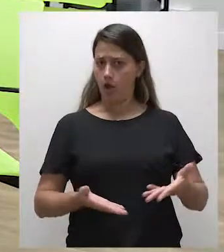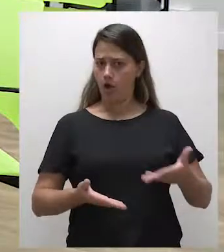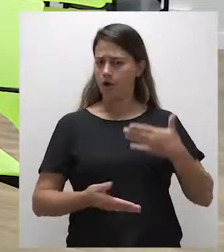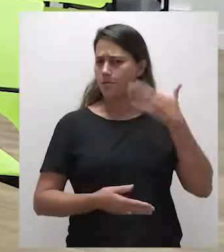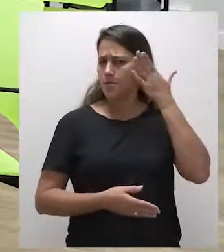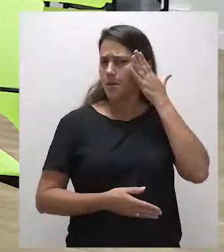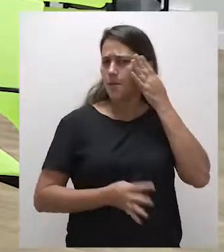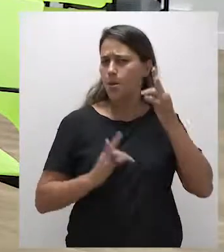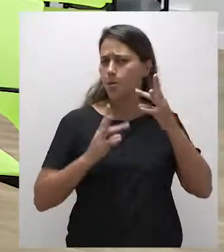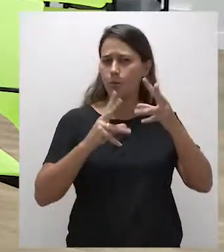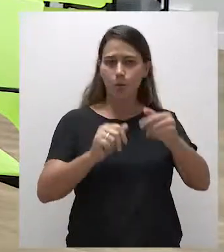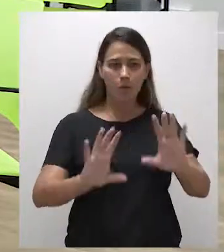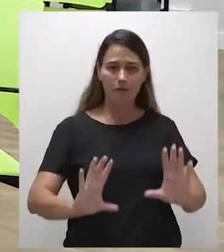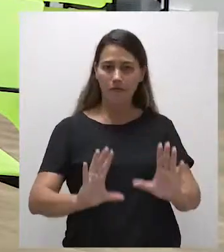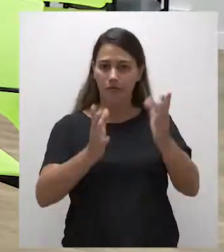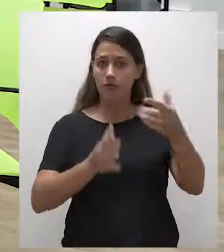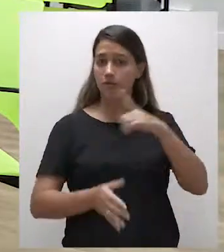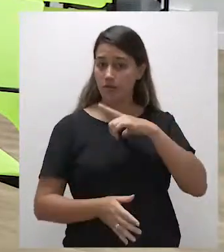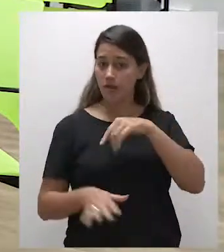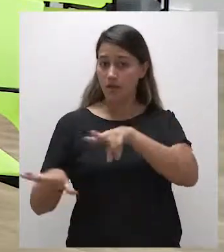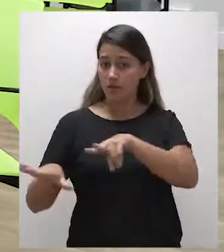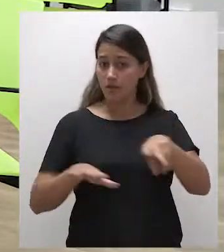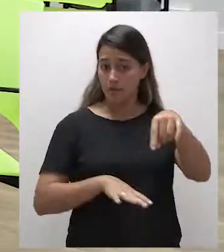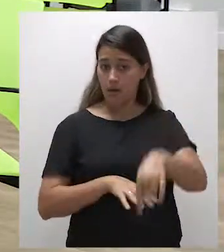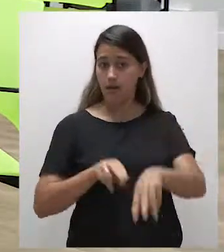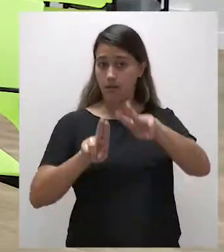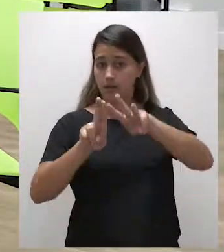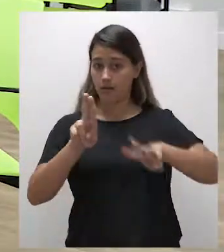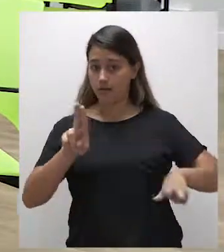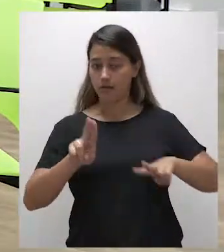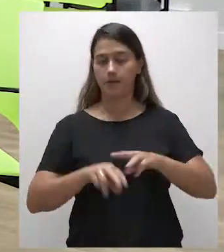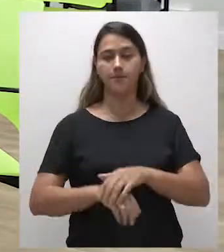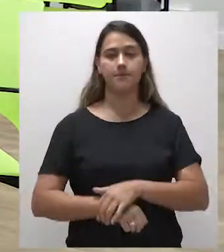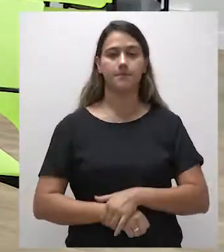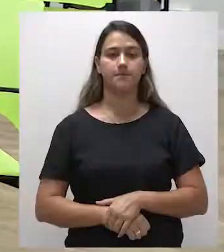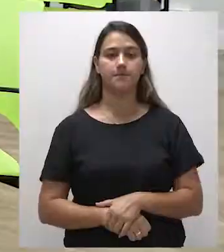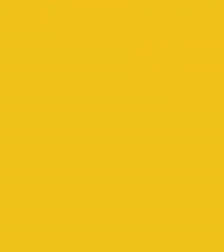Agora, acompanhe mais alguns eventos que teremos essa semana aqui na UCB.